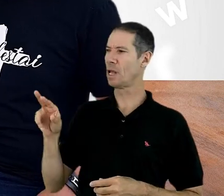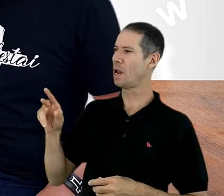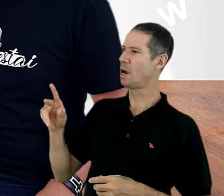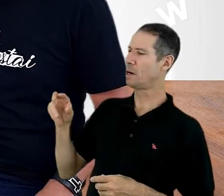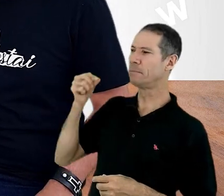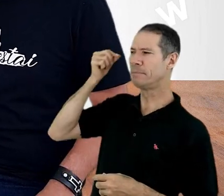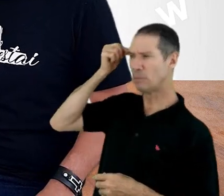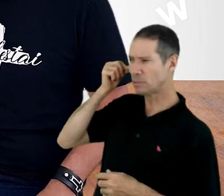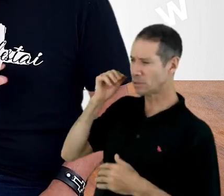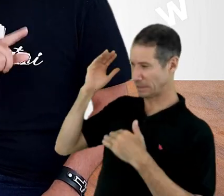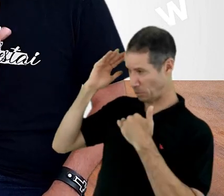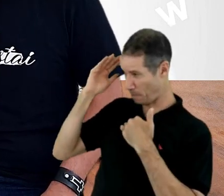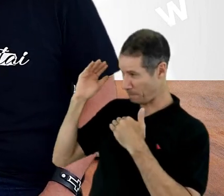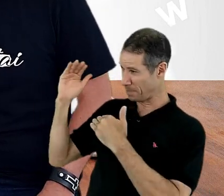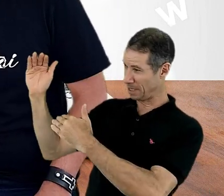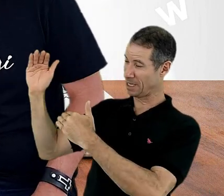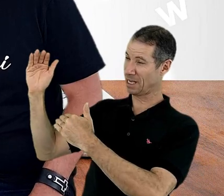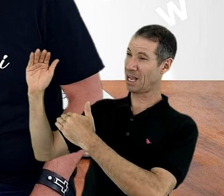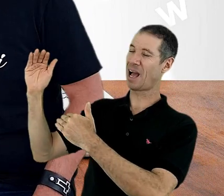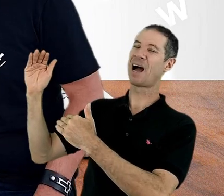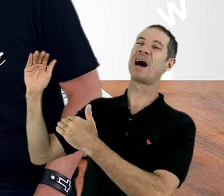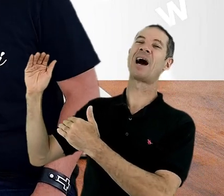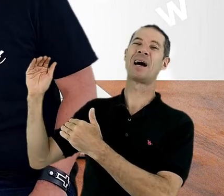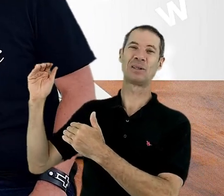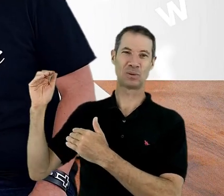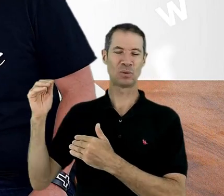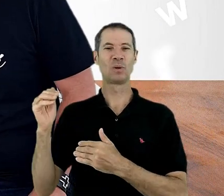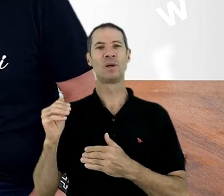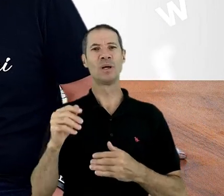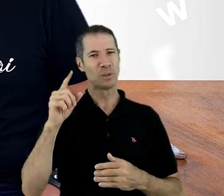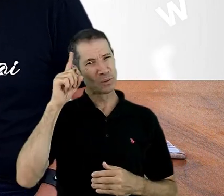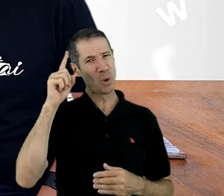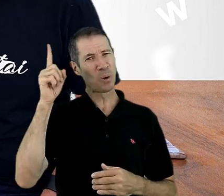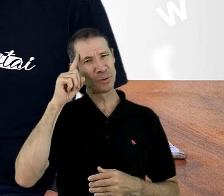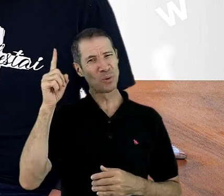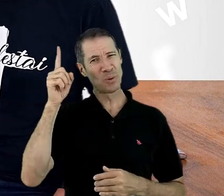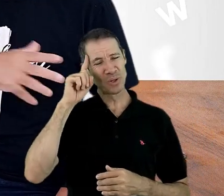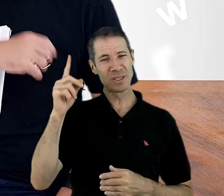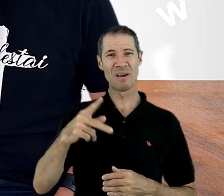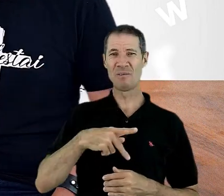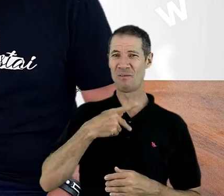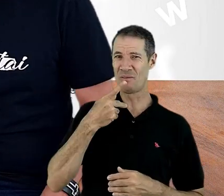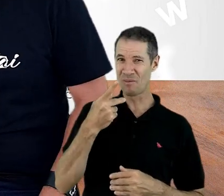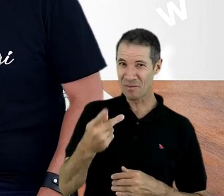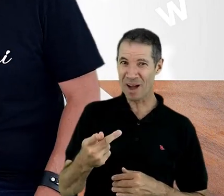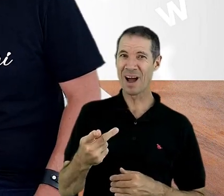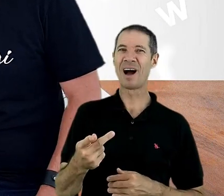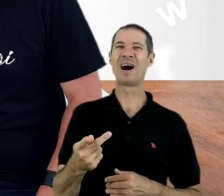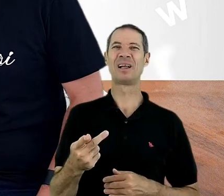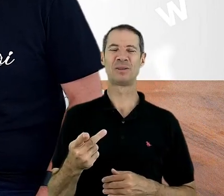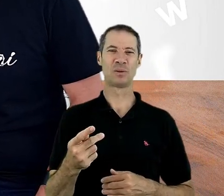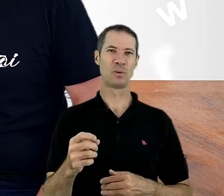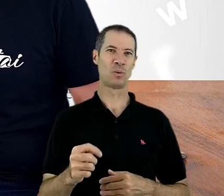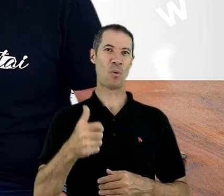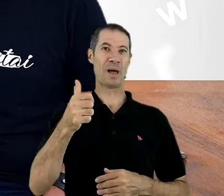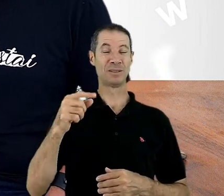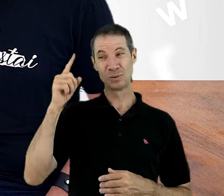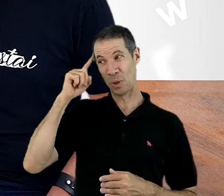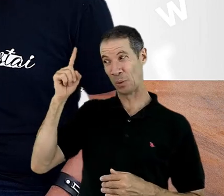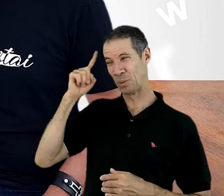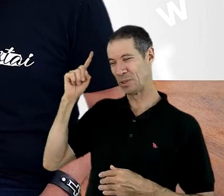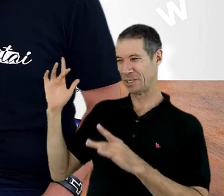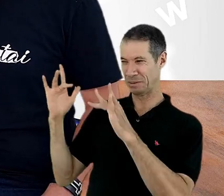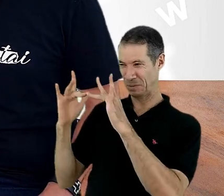muito obrigado, eu falo isso agora de público, eu falo isso todos os dias para ele, porque a gente está aqui juntos quase todos os dias,